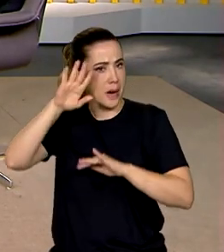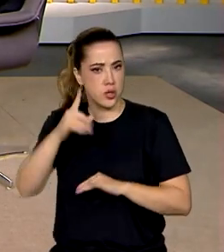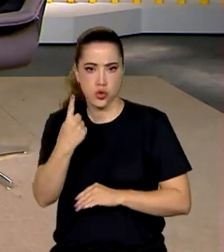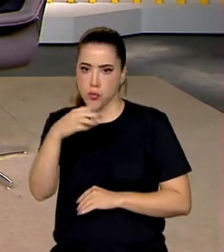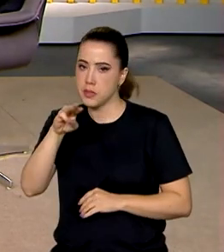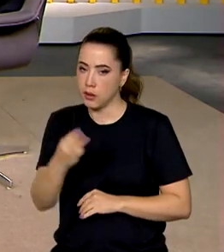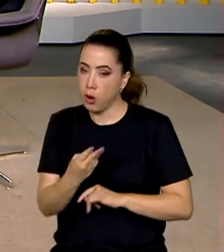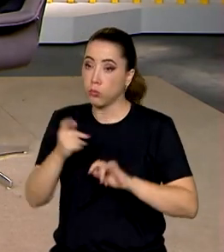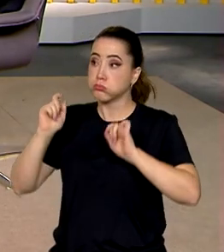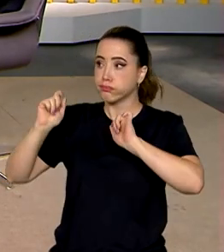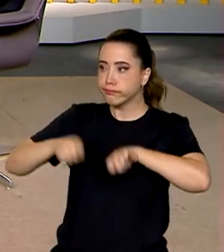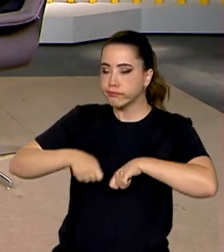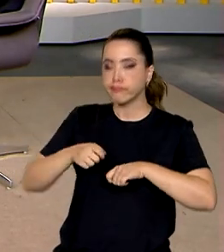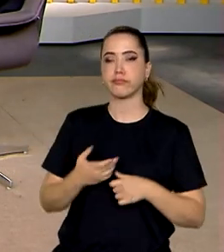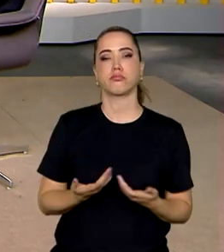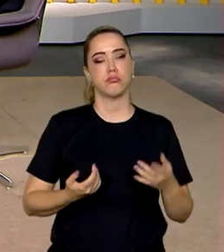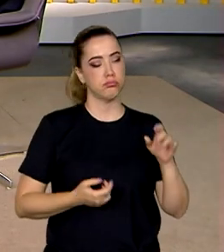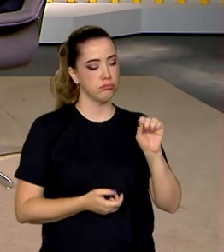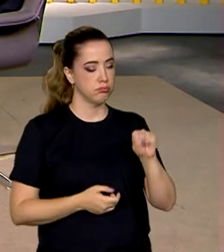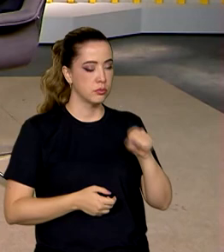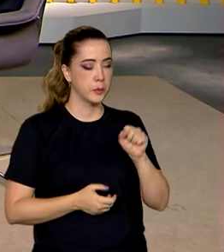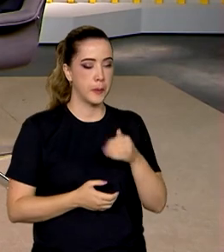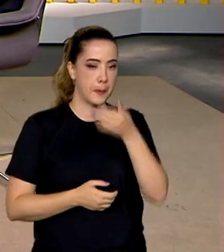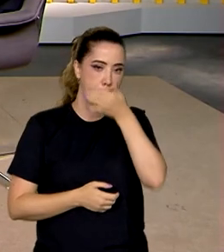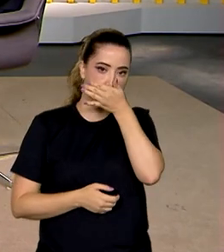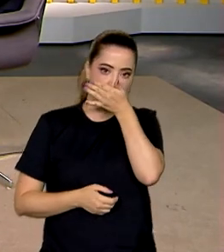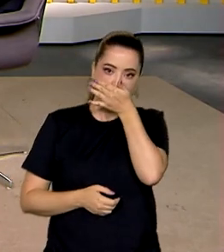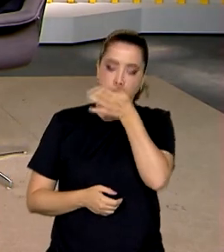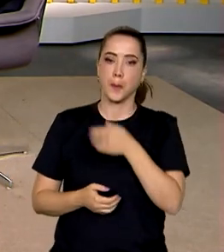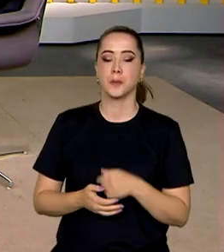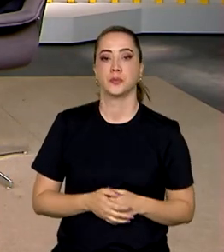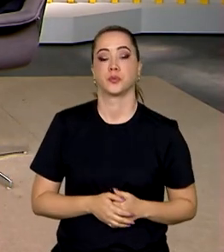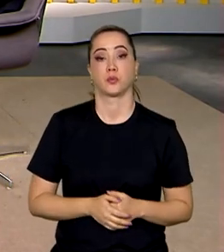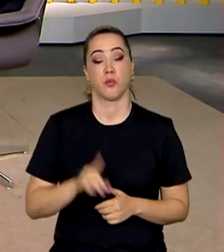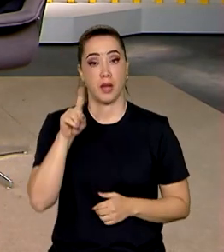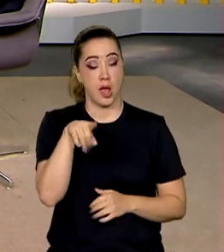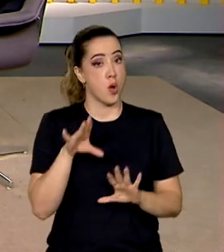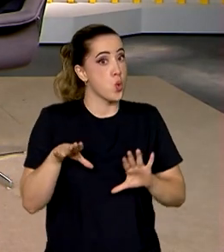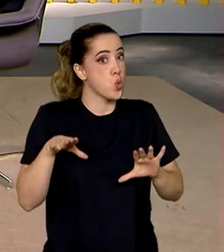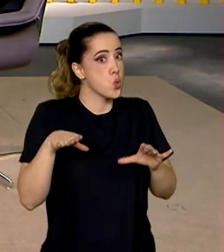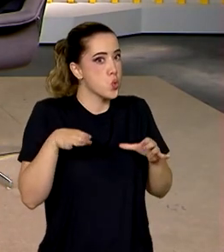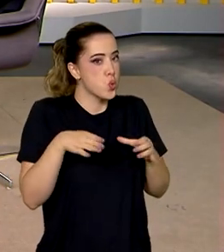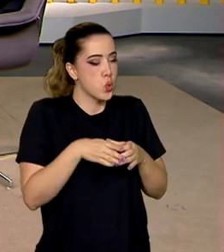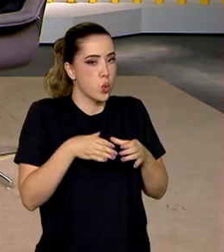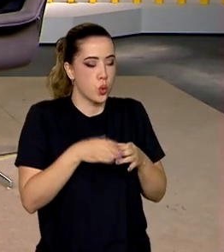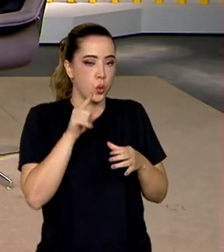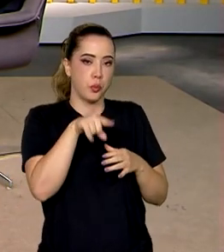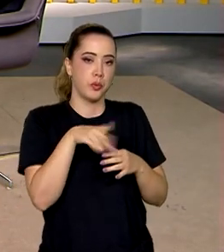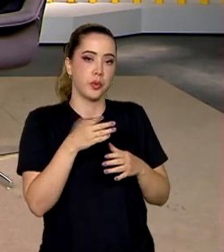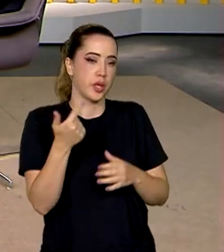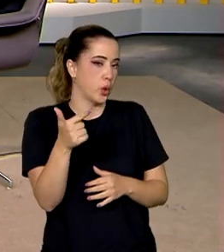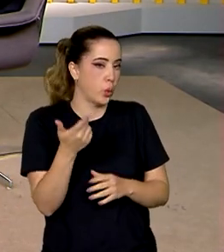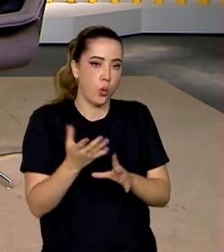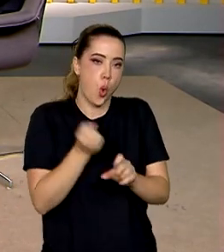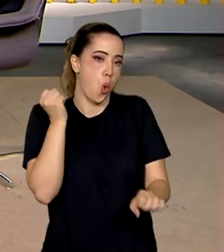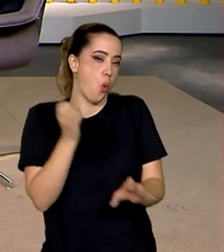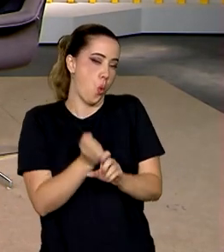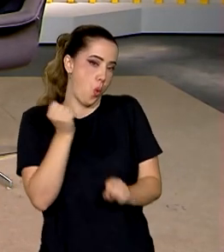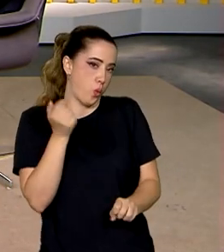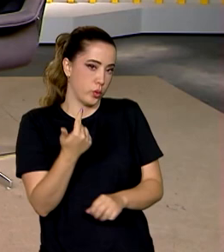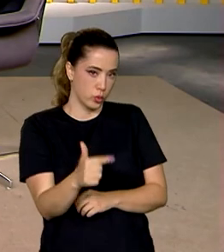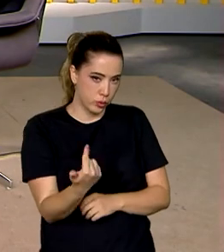São organizações sem fins lucrativos, que atuam, talvez na maioria das vezes, como